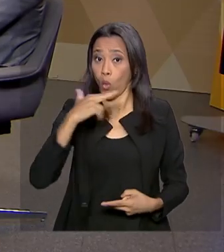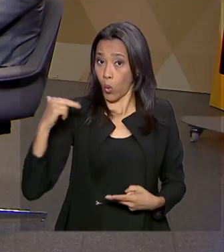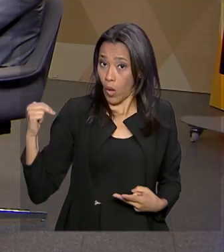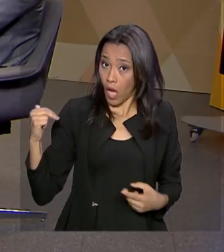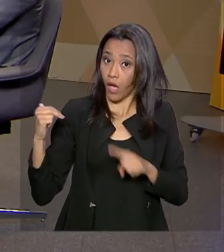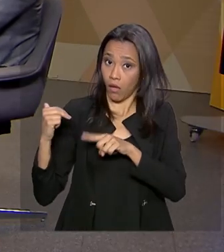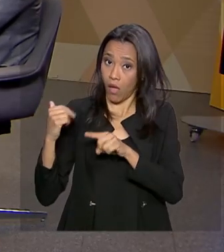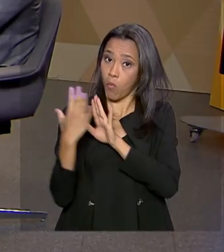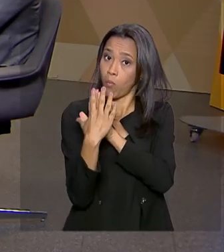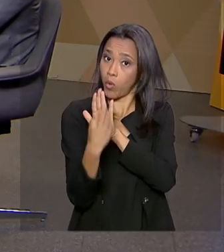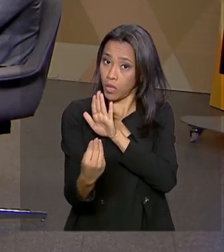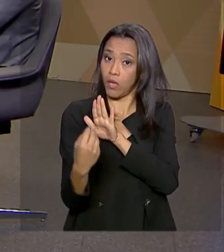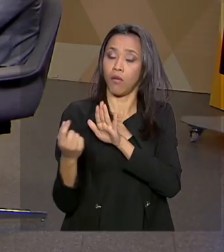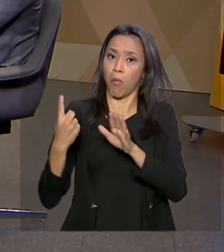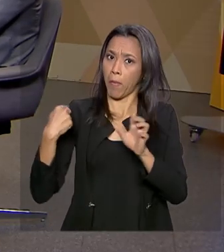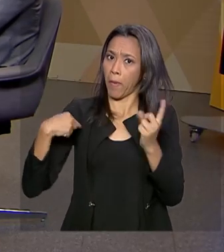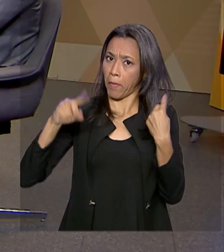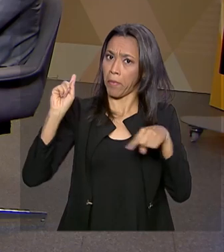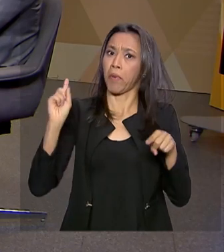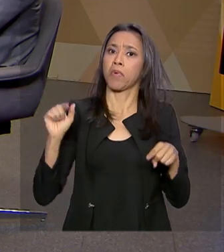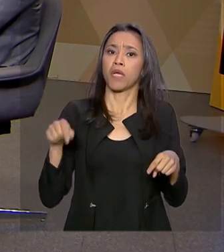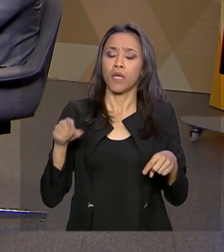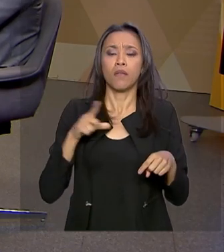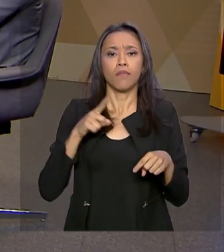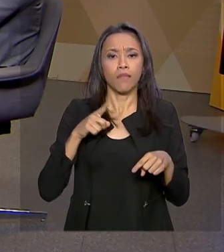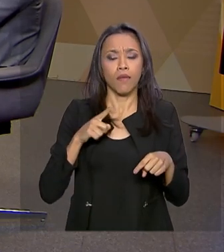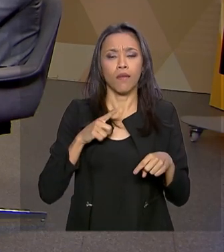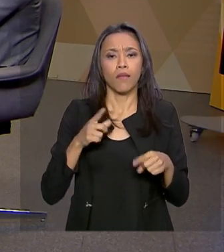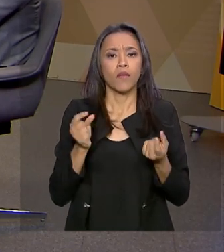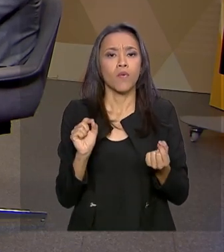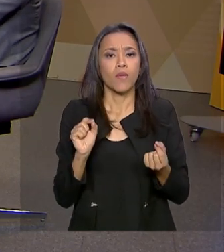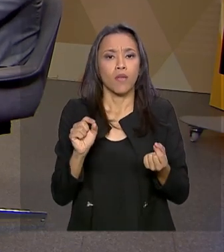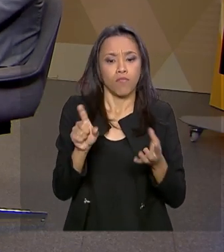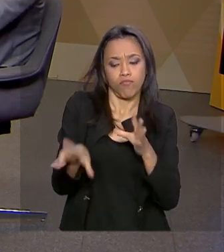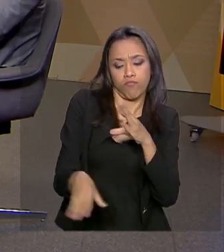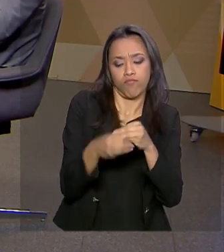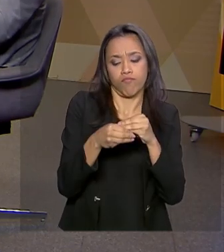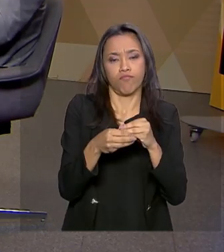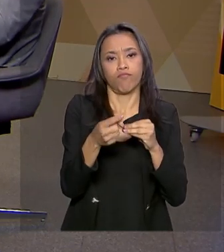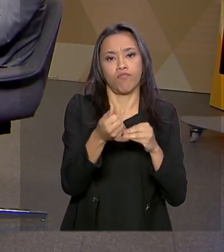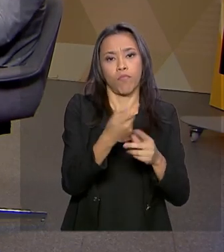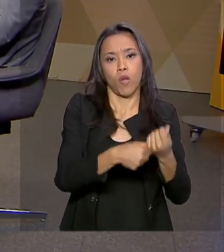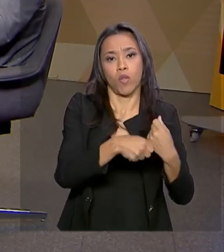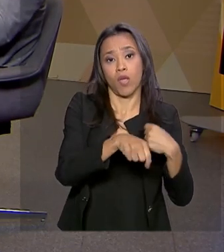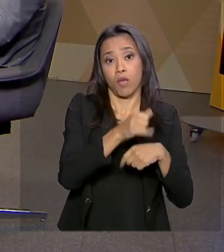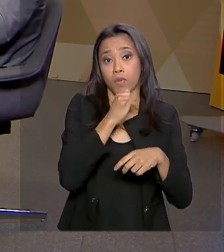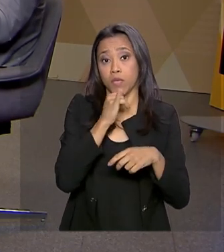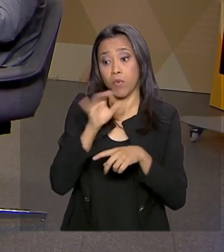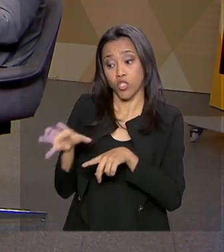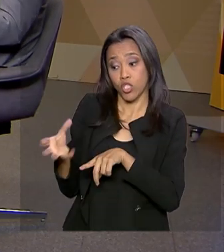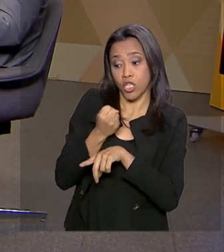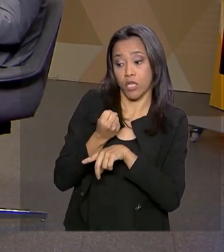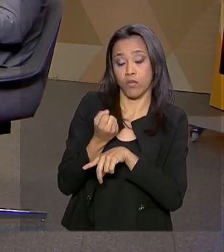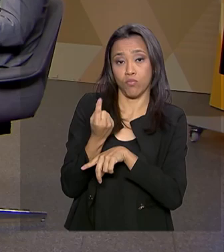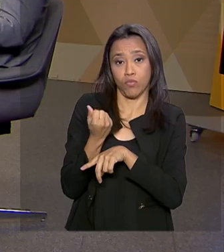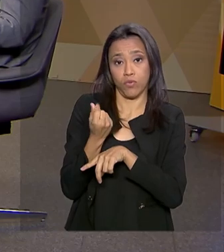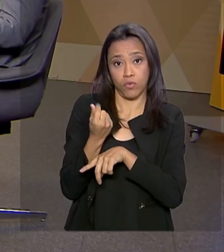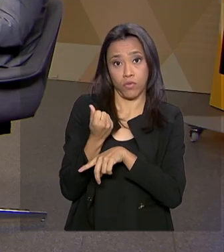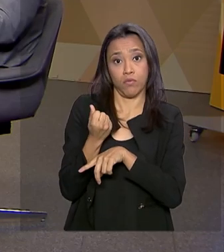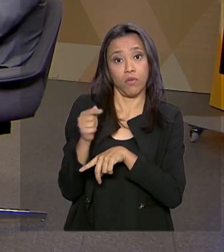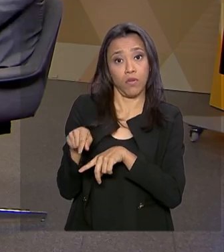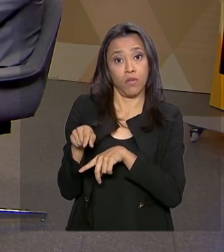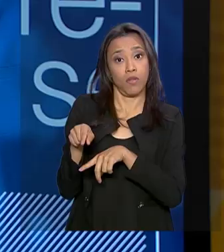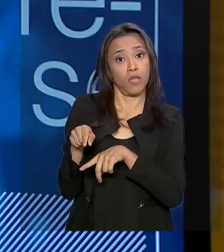de sucesso, que gera recursos adicionais para a economia. O que a gente está fazendo? Tirando um fundo soberano do conhecimento a partir de um recurso que é